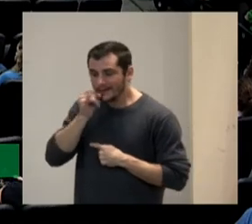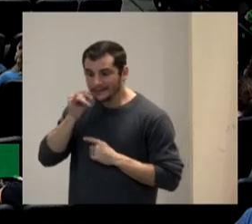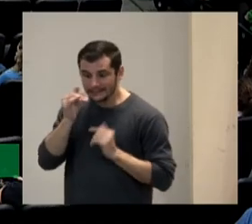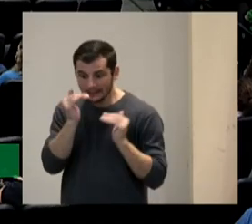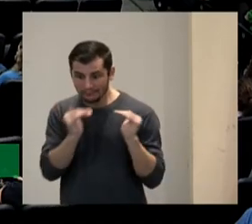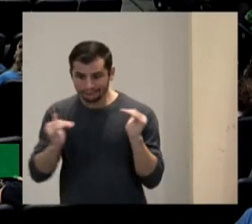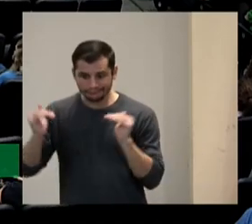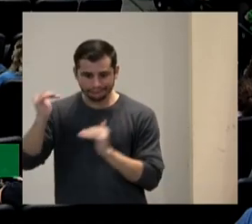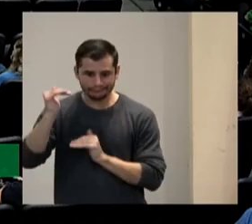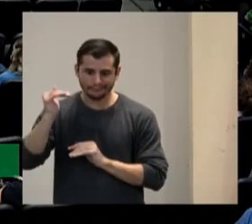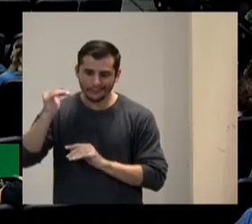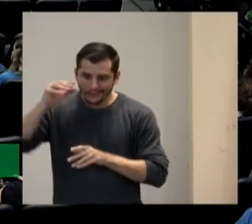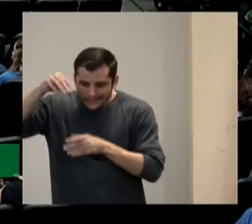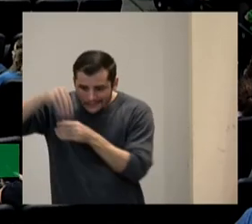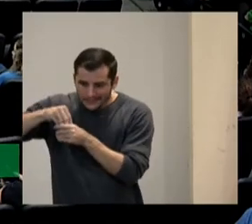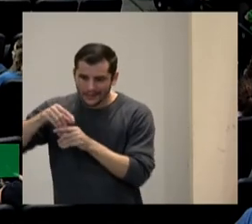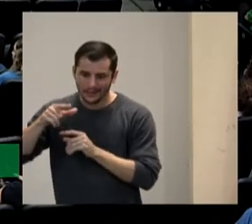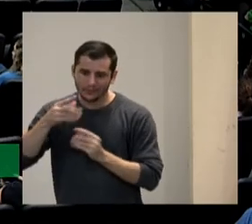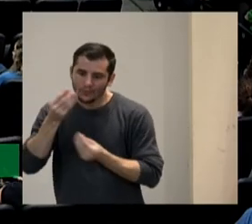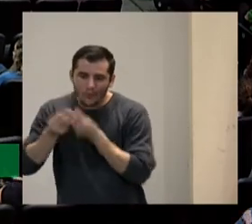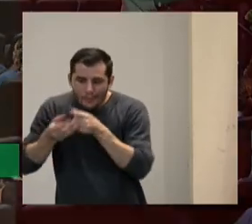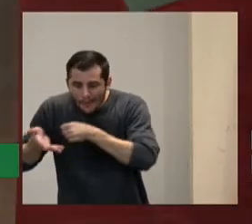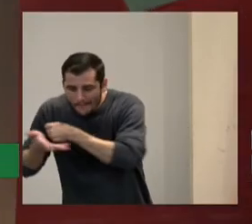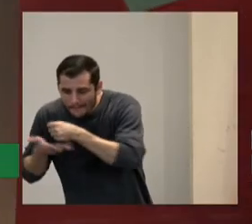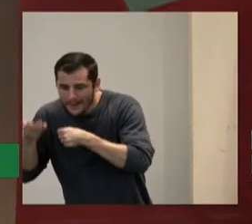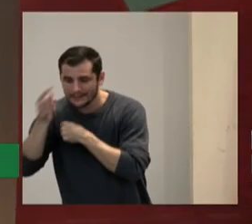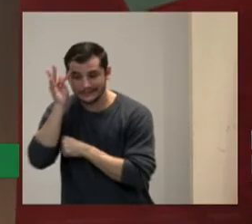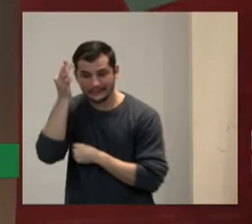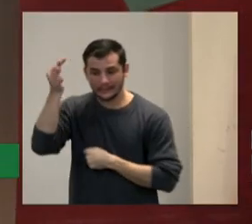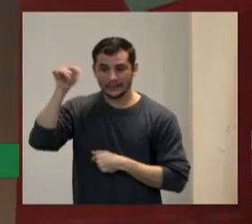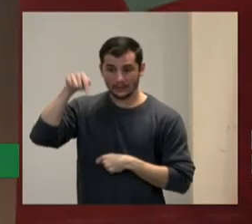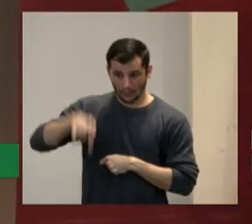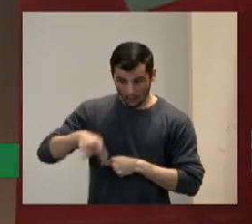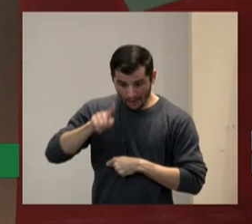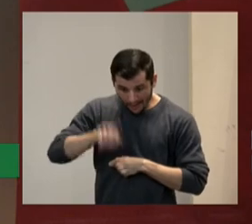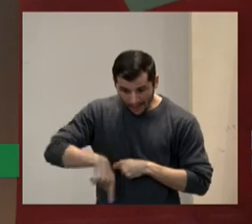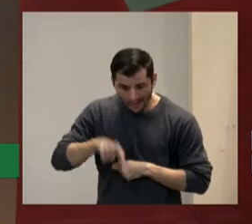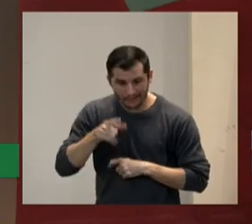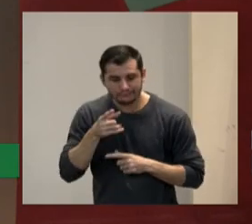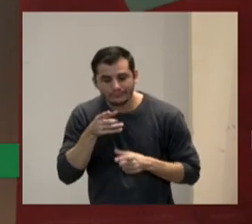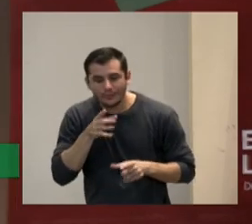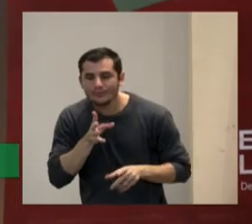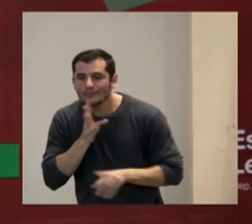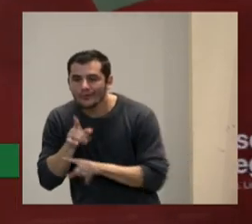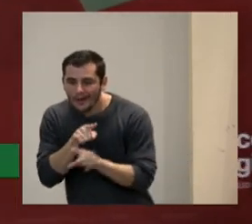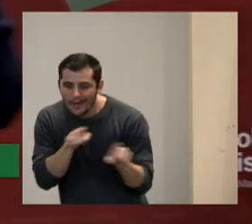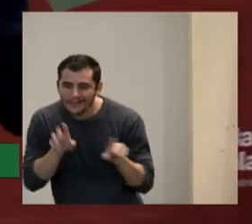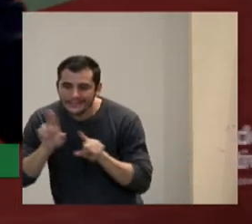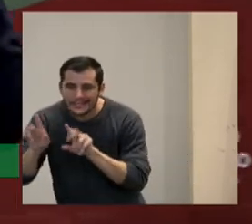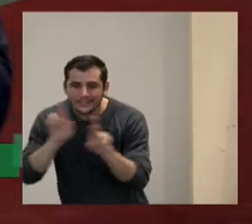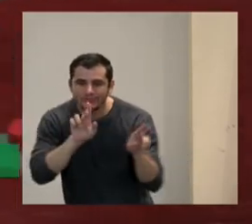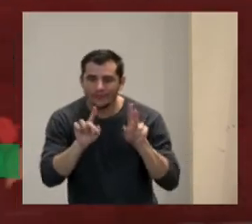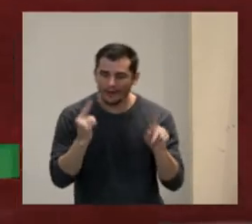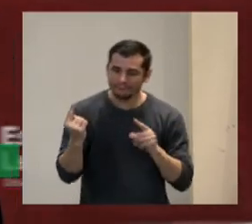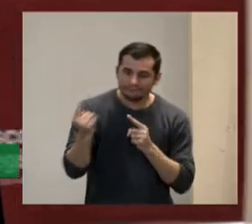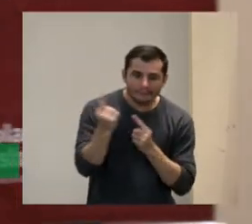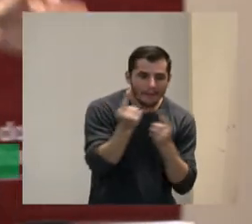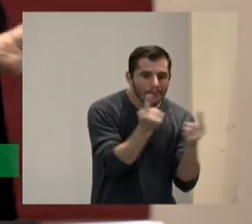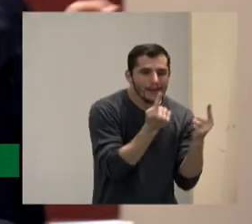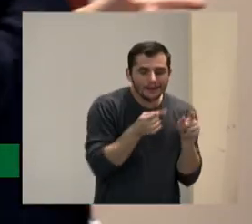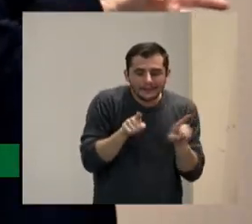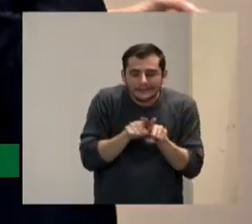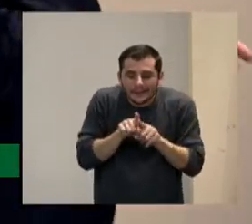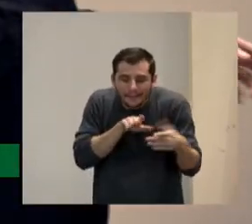dentro da fundamentação teórica enfoque diferencial como reconhecimento das diferenças e tentar reduzir as barreiras